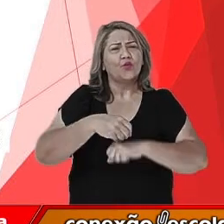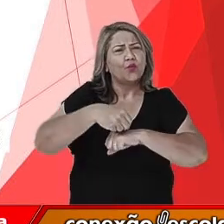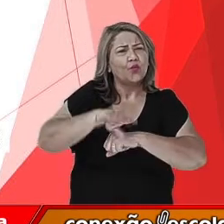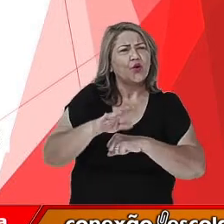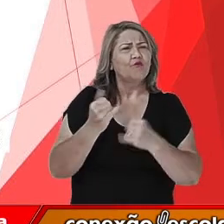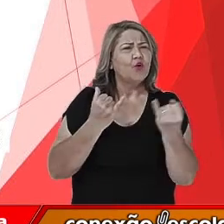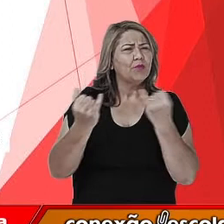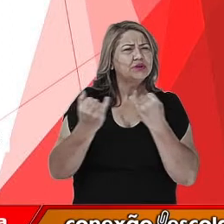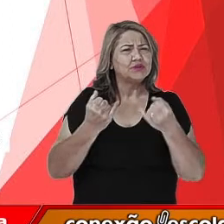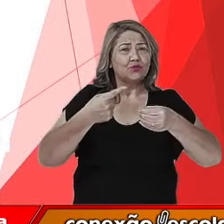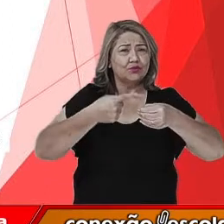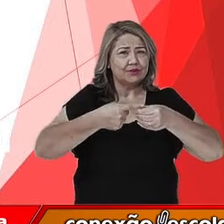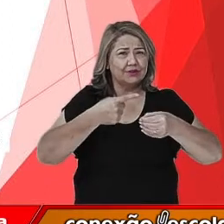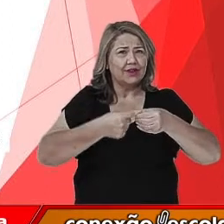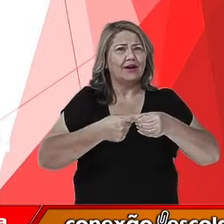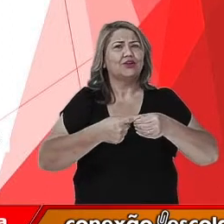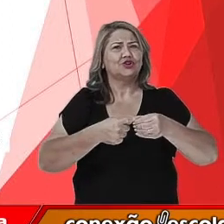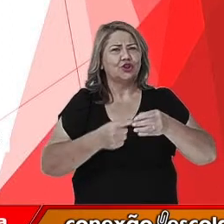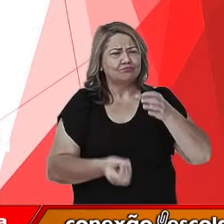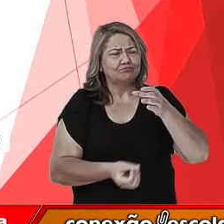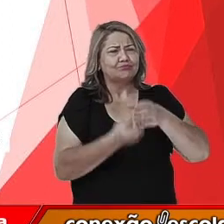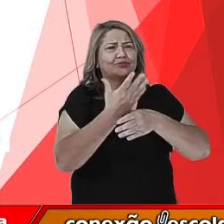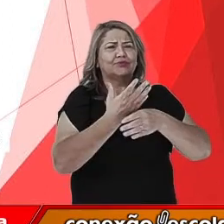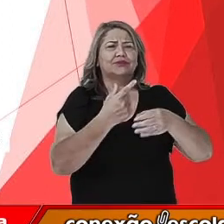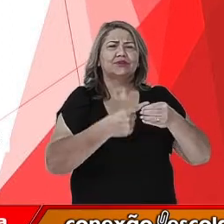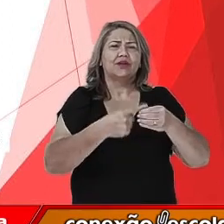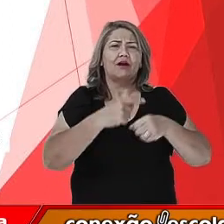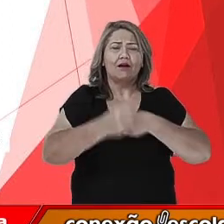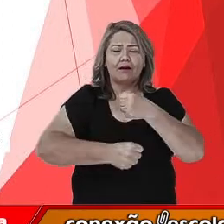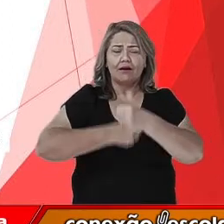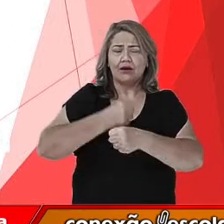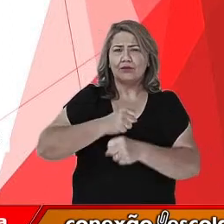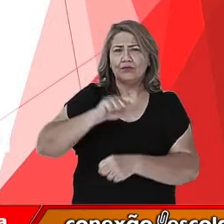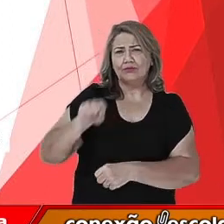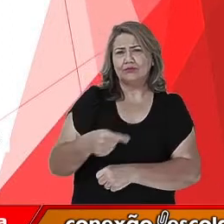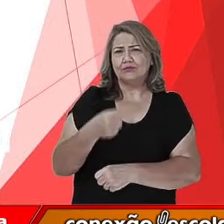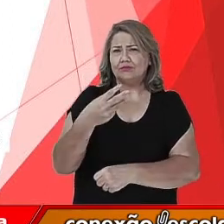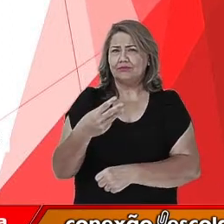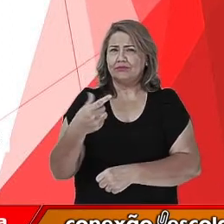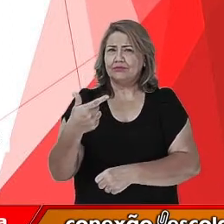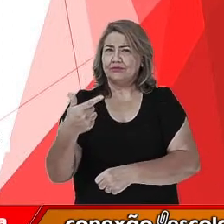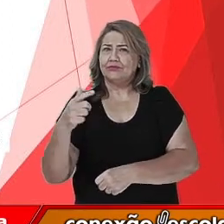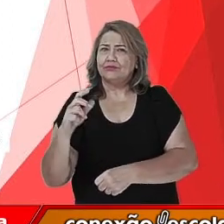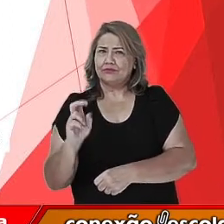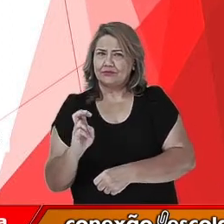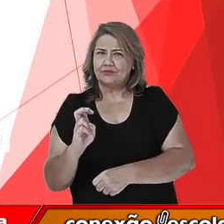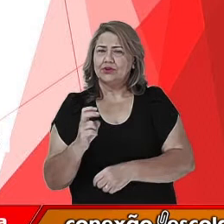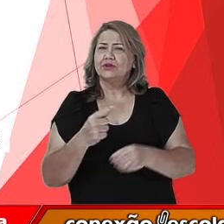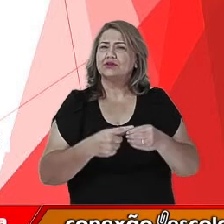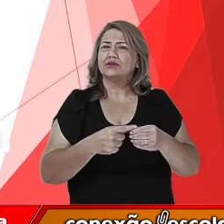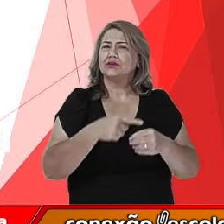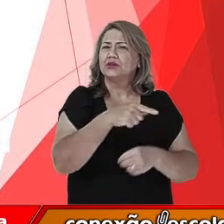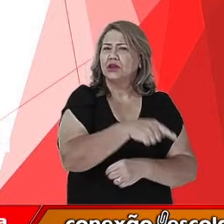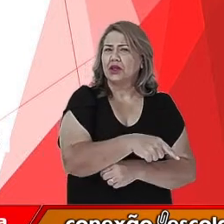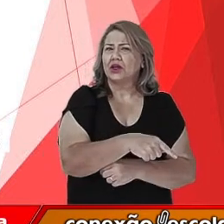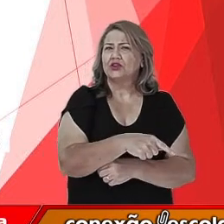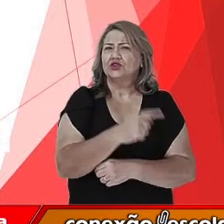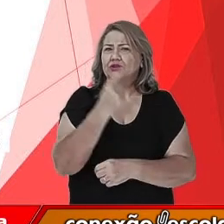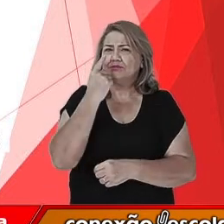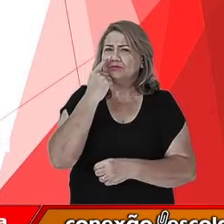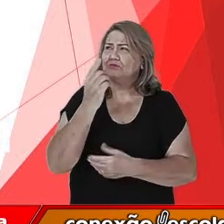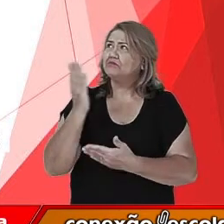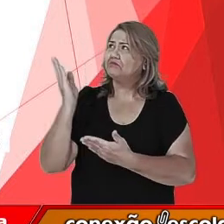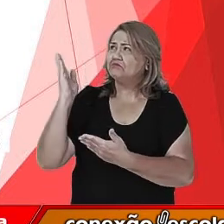de uma cidade que eles fundaram em 1325, e a cidade foi conhecida como Tenochtitlán,